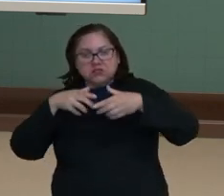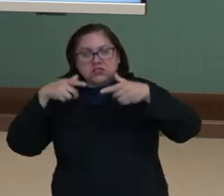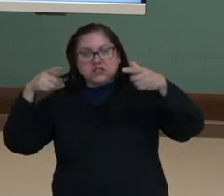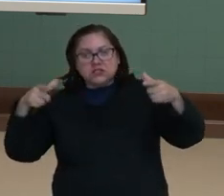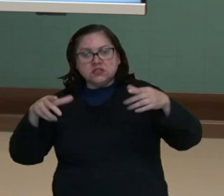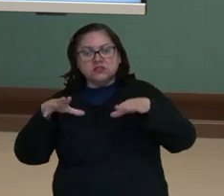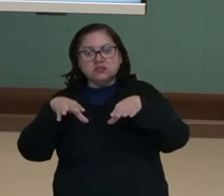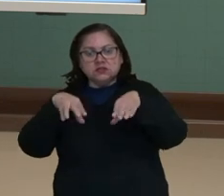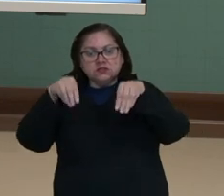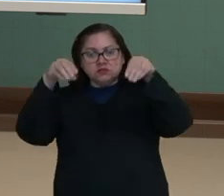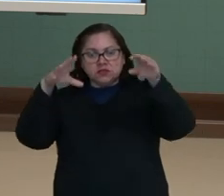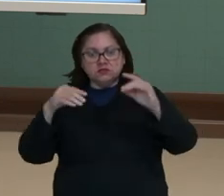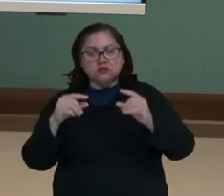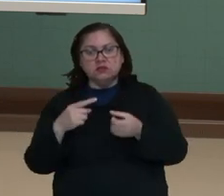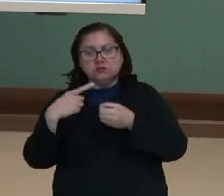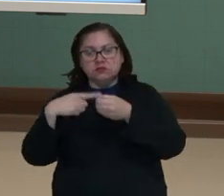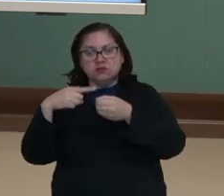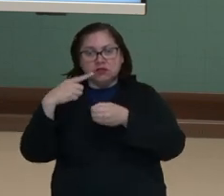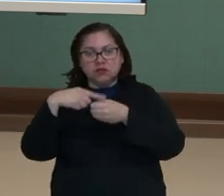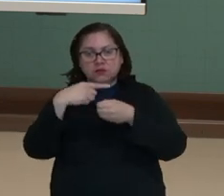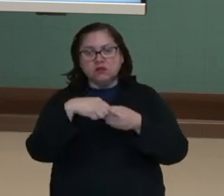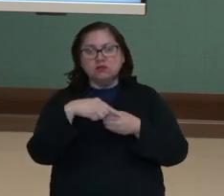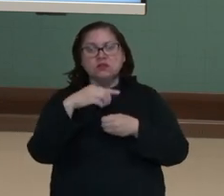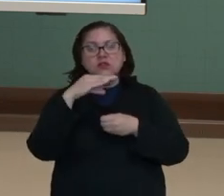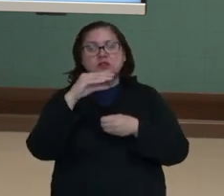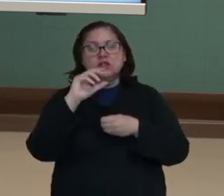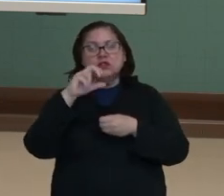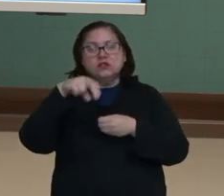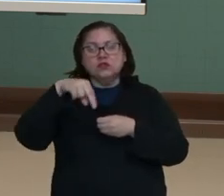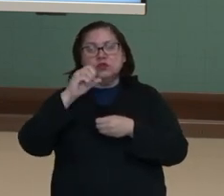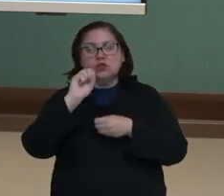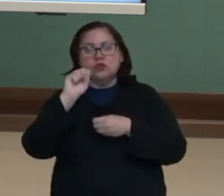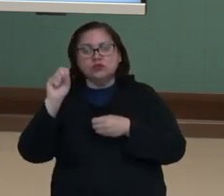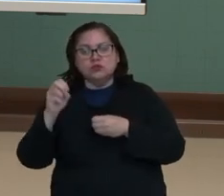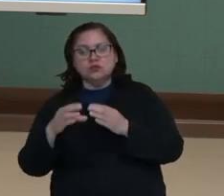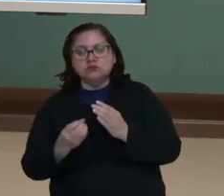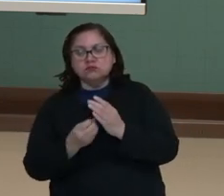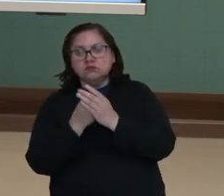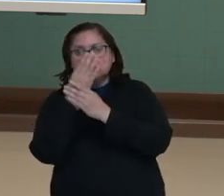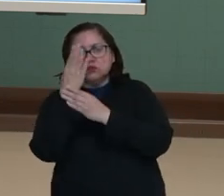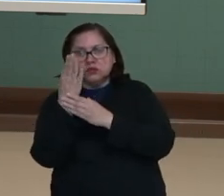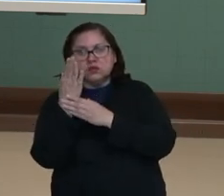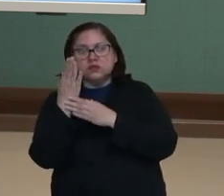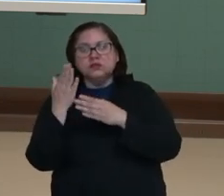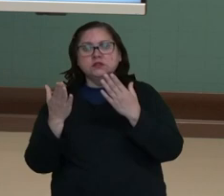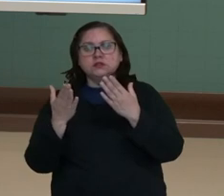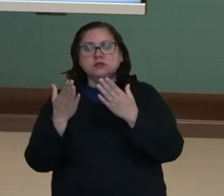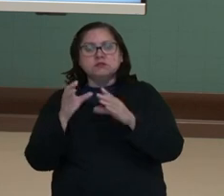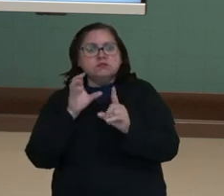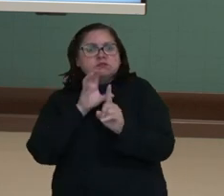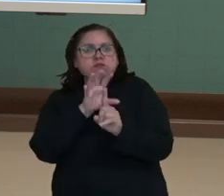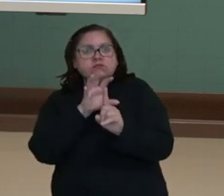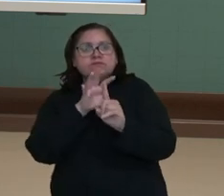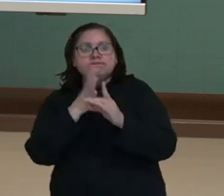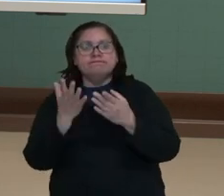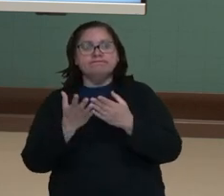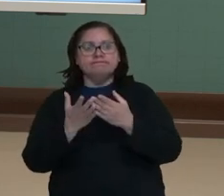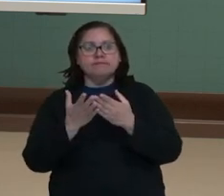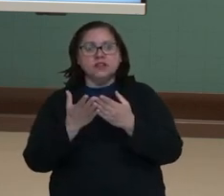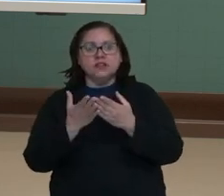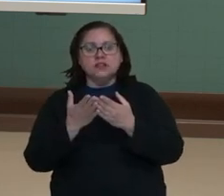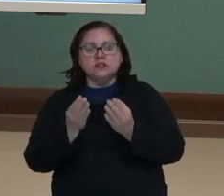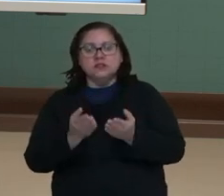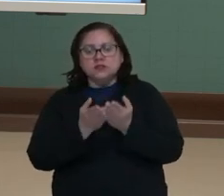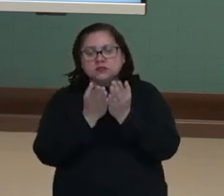na capital da ilha, que era Aquinossos, que criou essa... influenciou os